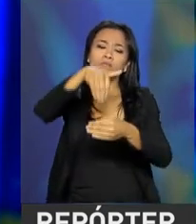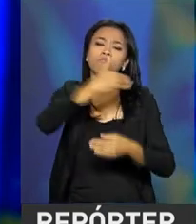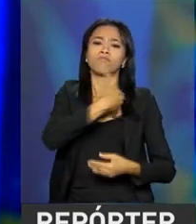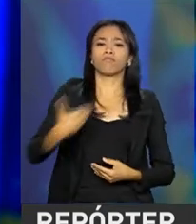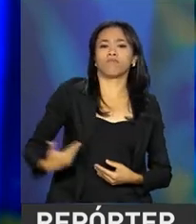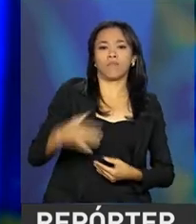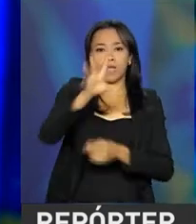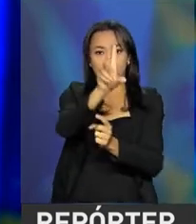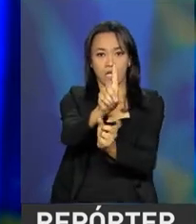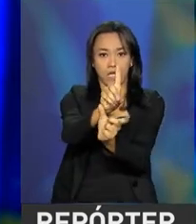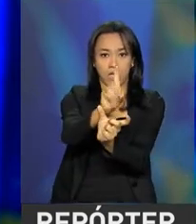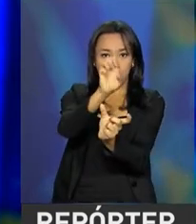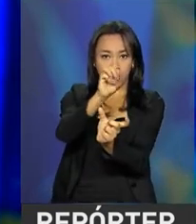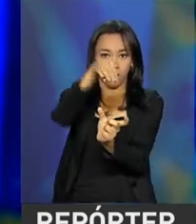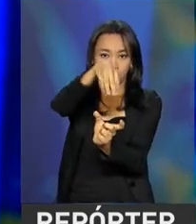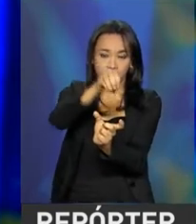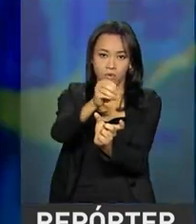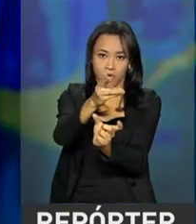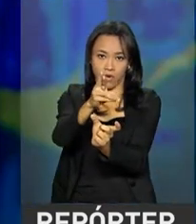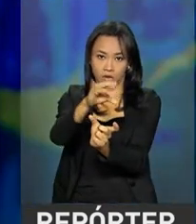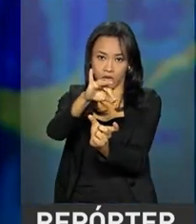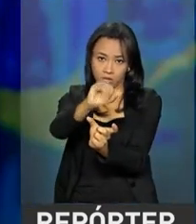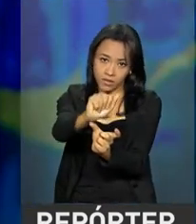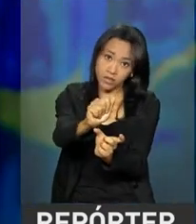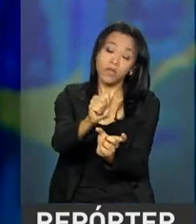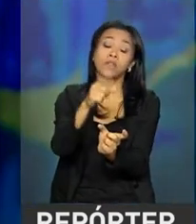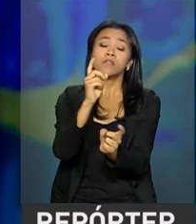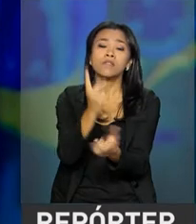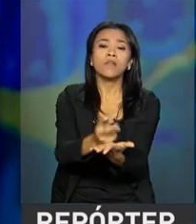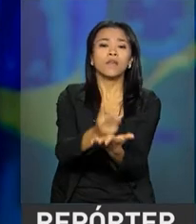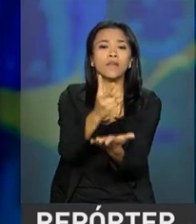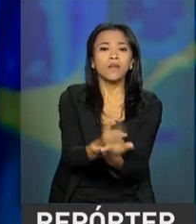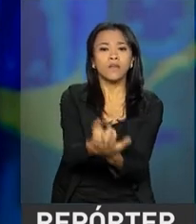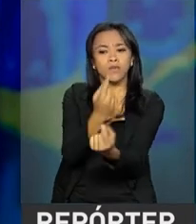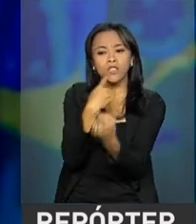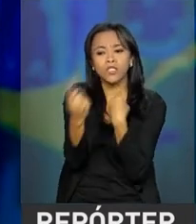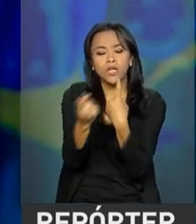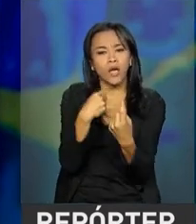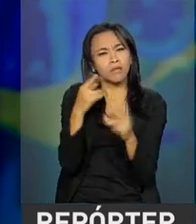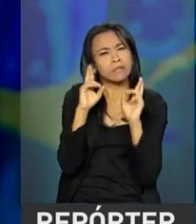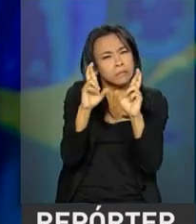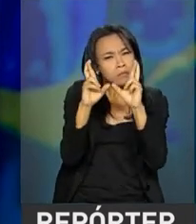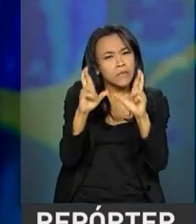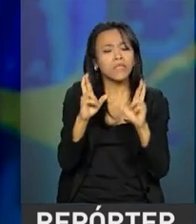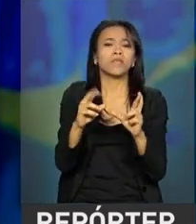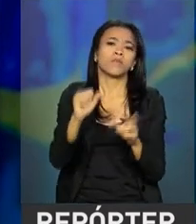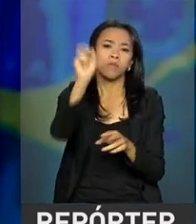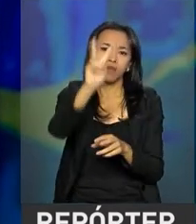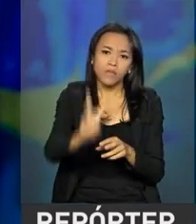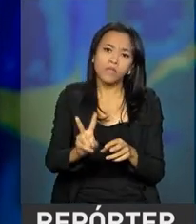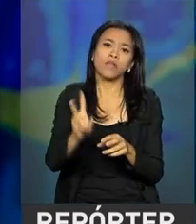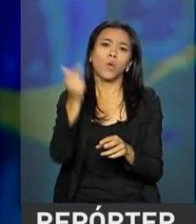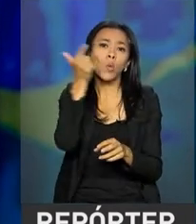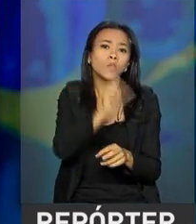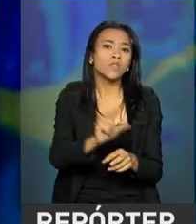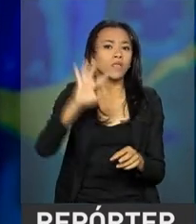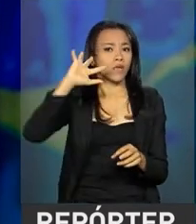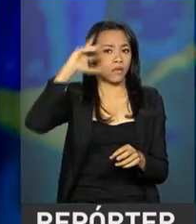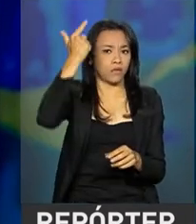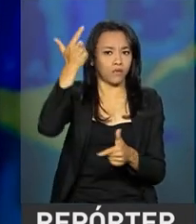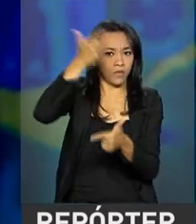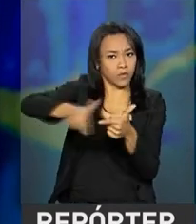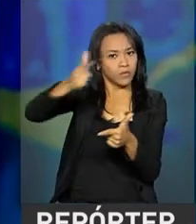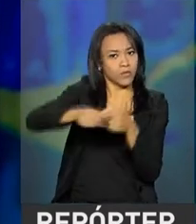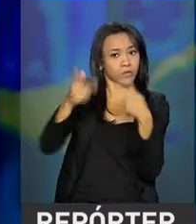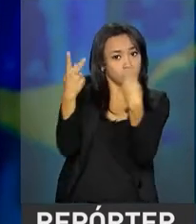insistir sempre no diálogo. Esperamos que a Venezuela encontre o caminho para a recomposição da ordem democrática